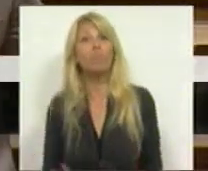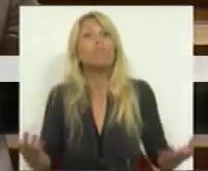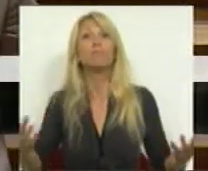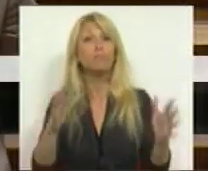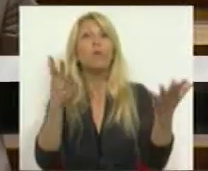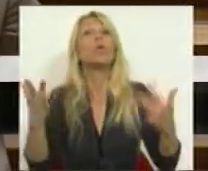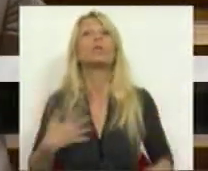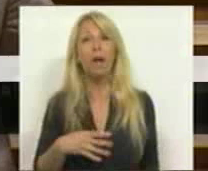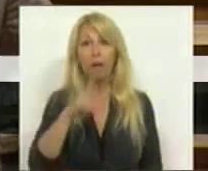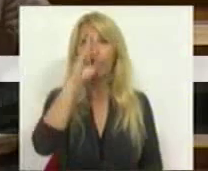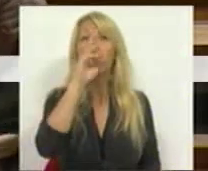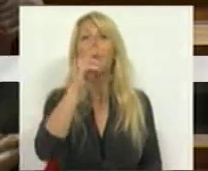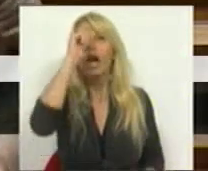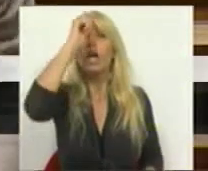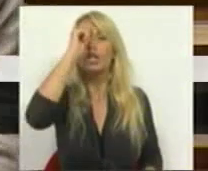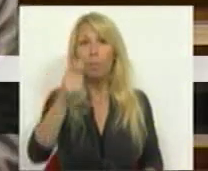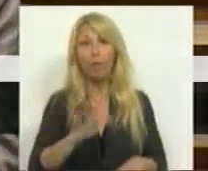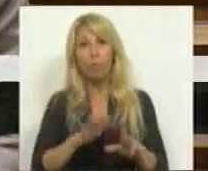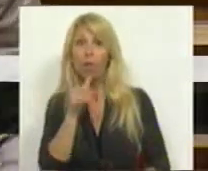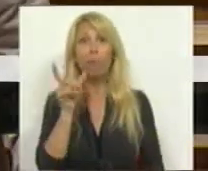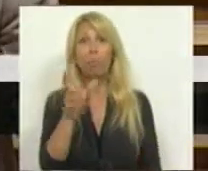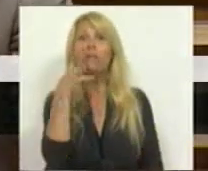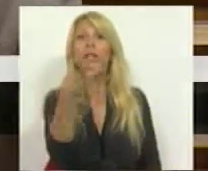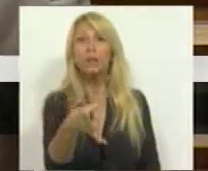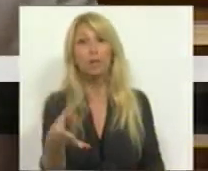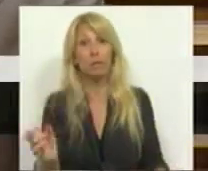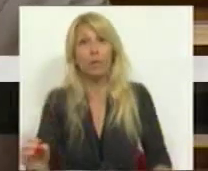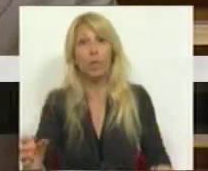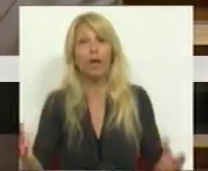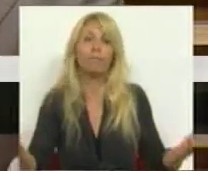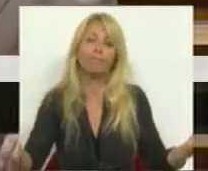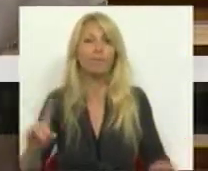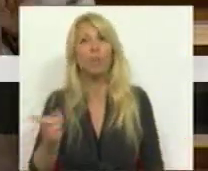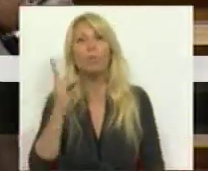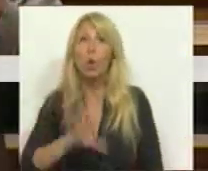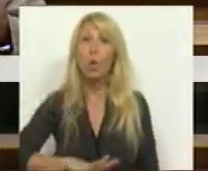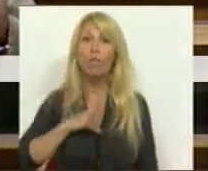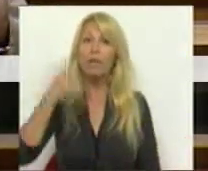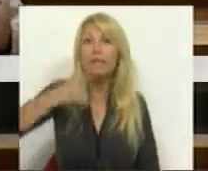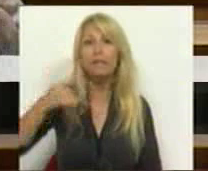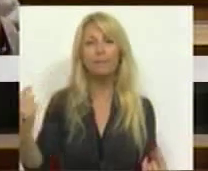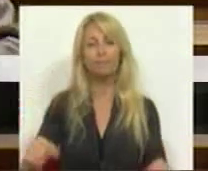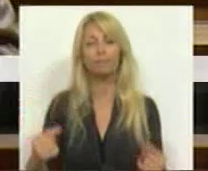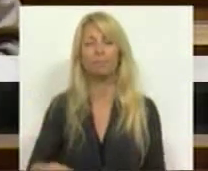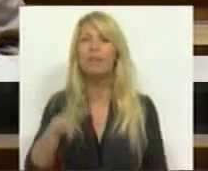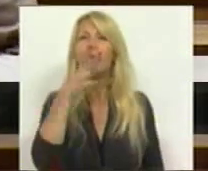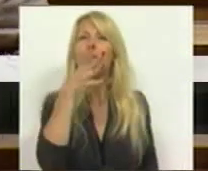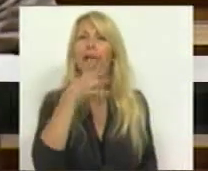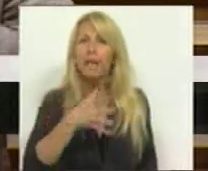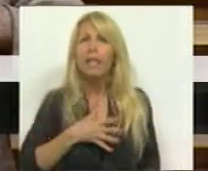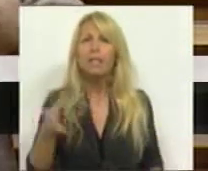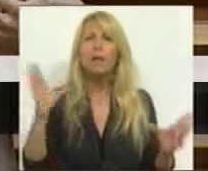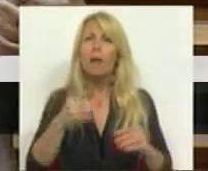respeito pela palavra? Não existe, simplesmente, pois esta é a confiança que deveria existir. Dizia-nos uma outra coisa curiosa,